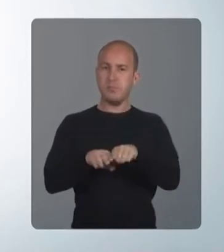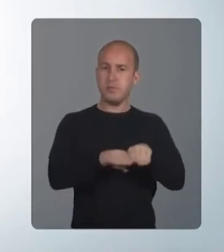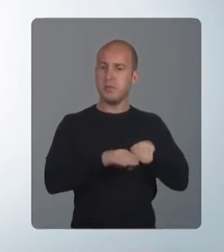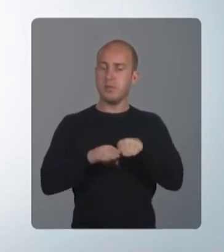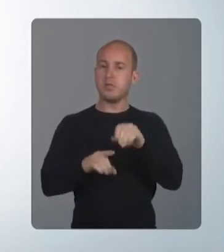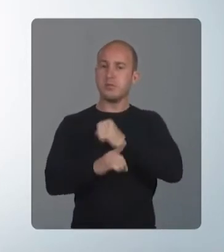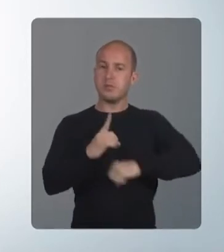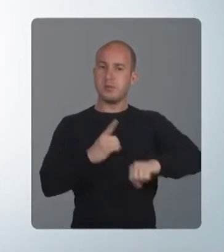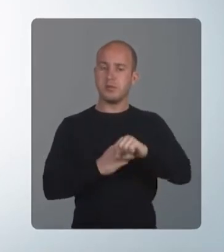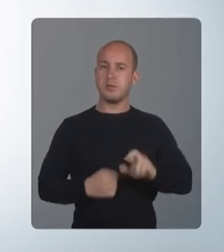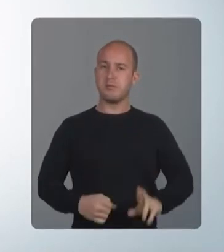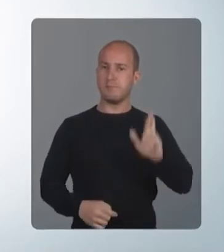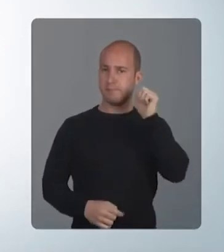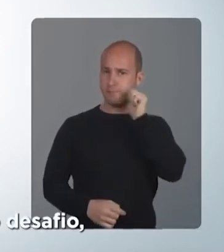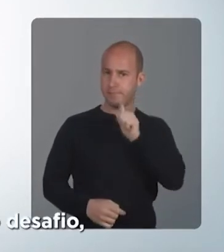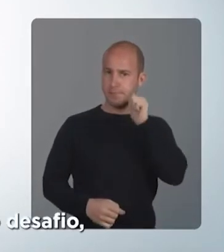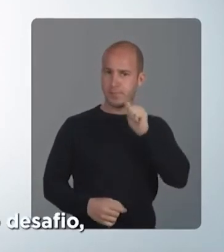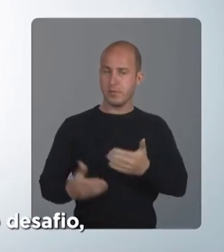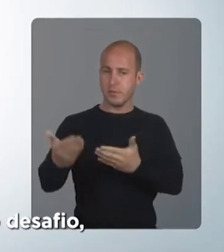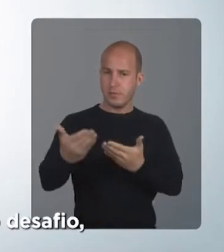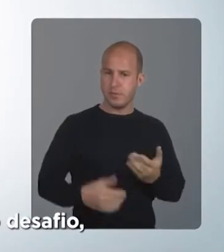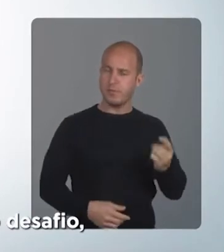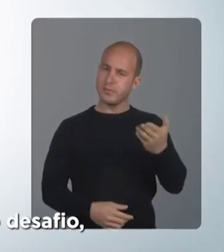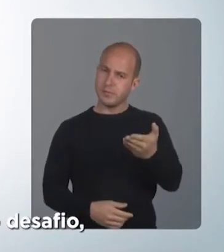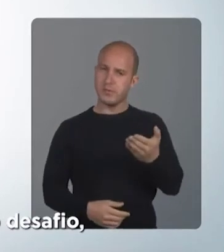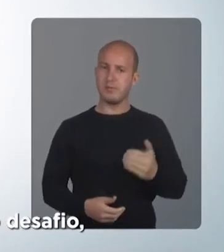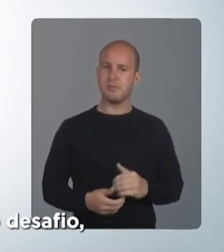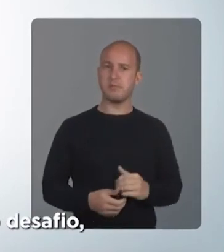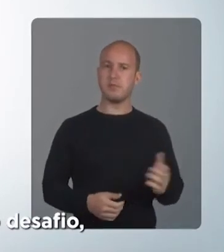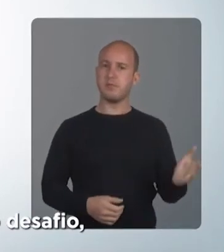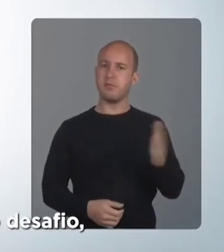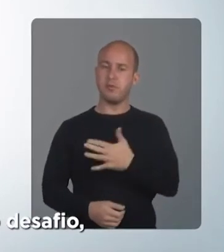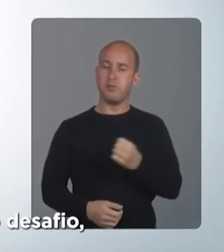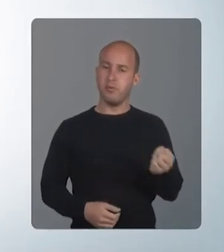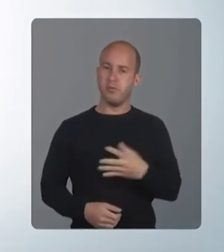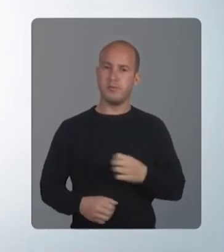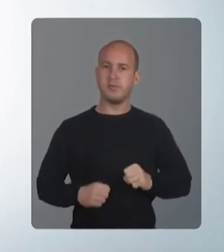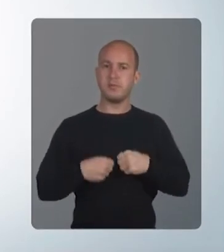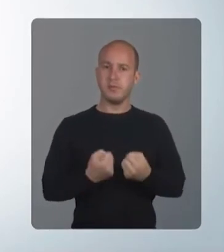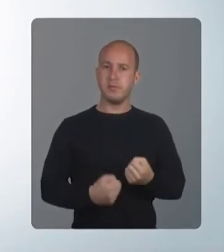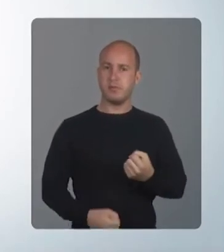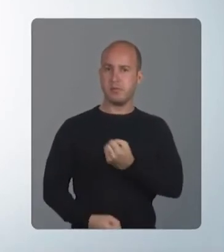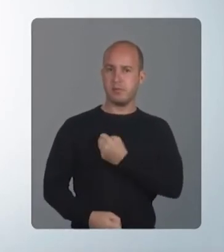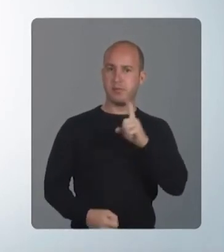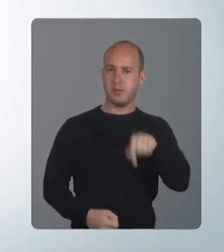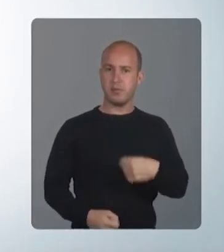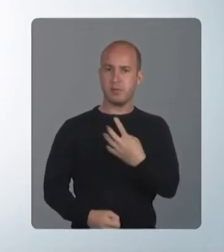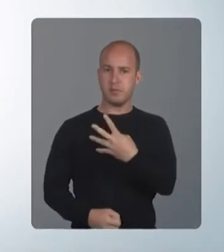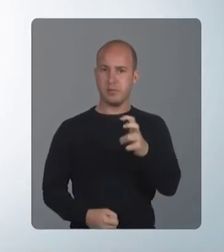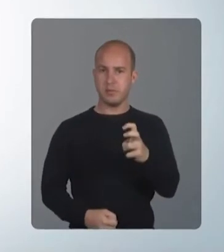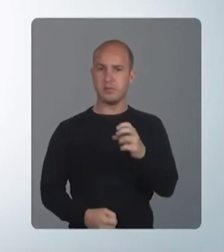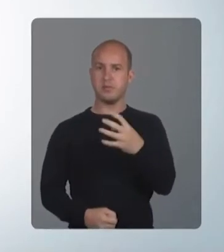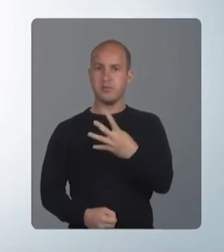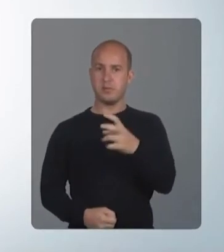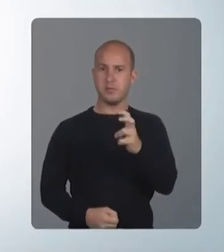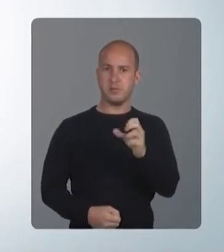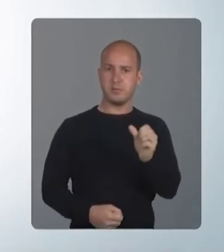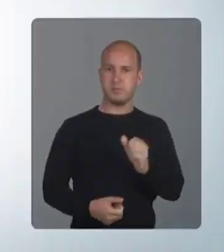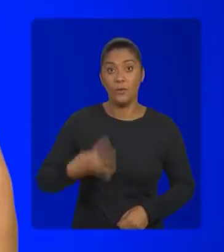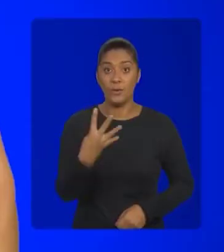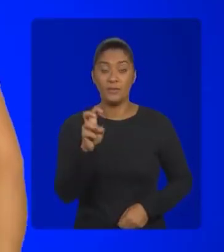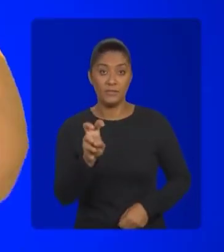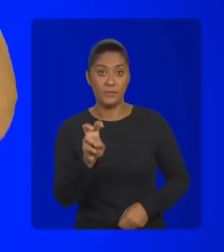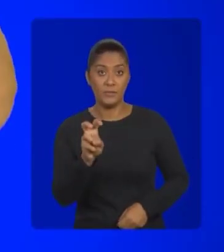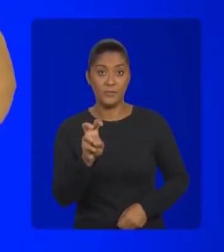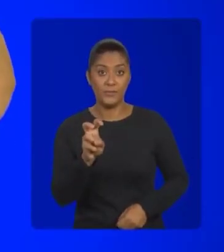e representatividade feminina. Convido você a vir comigo nesse novo desafio. Nosso número é 45456.